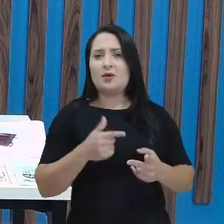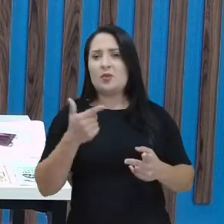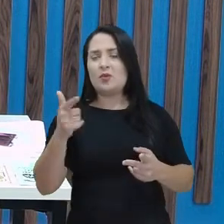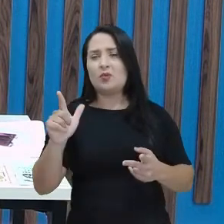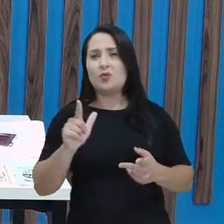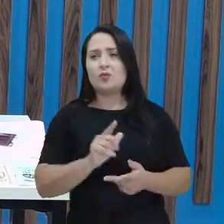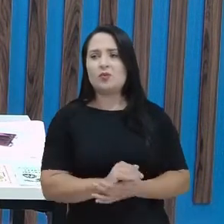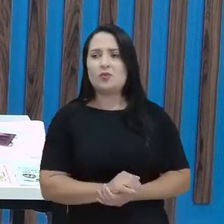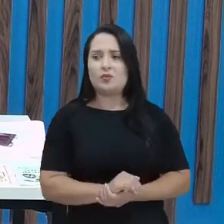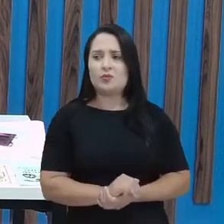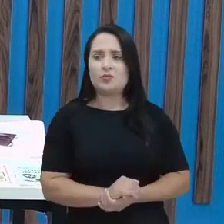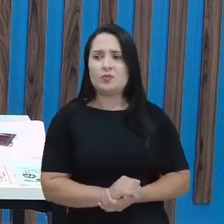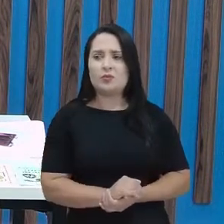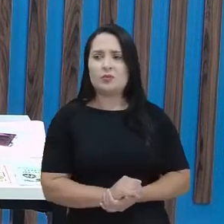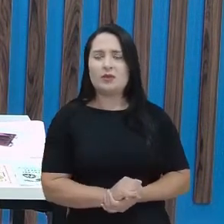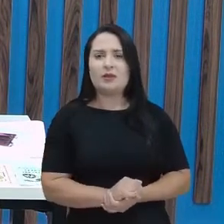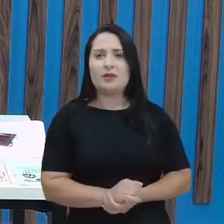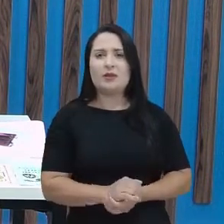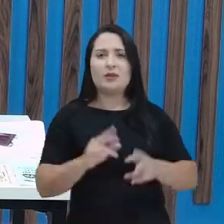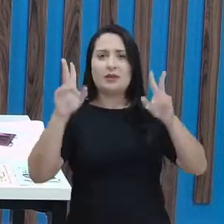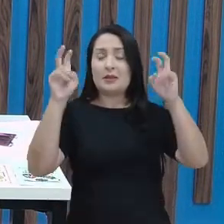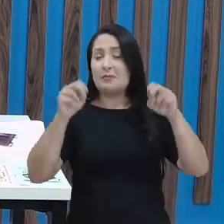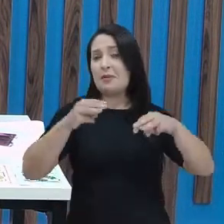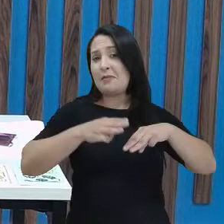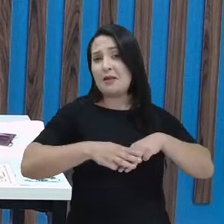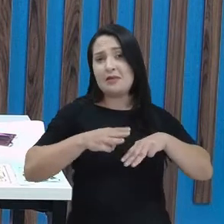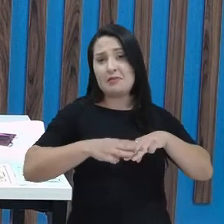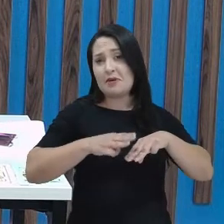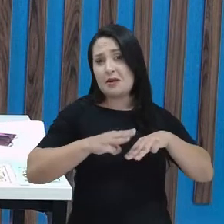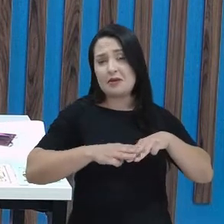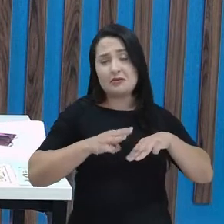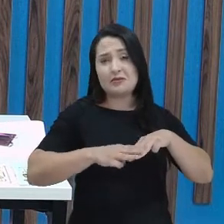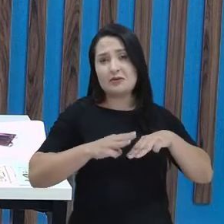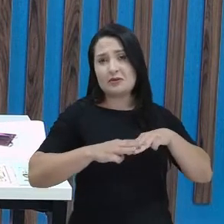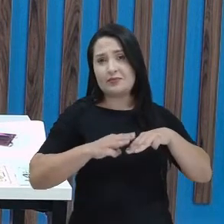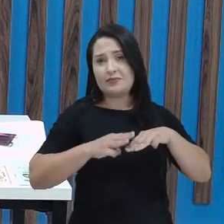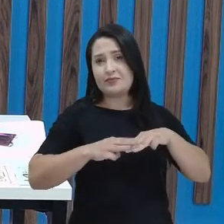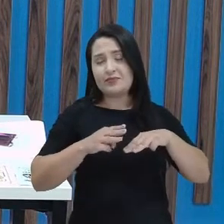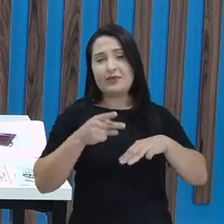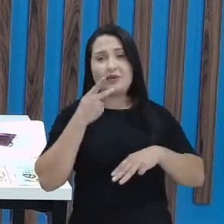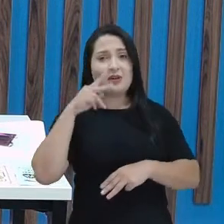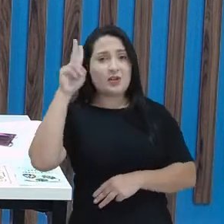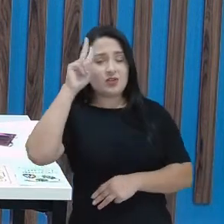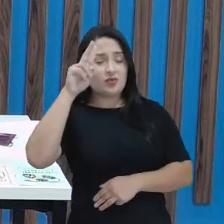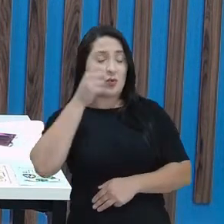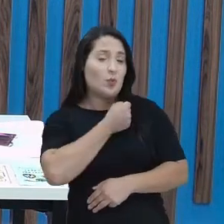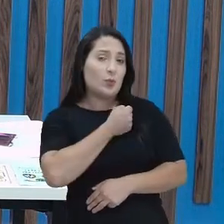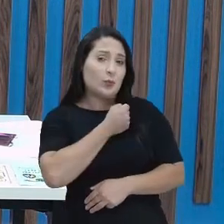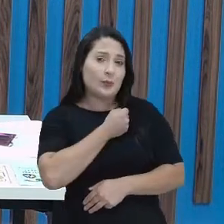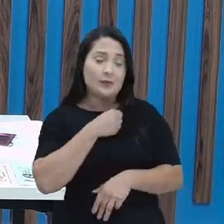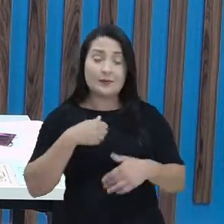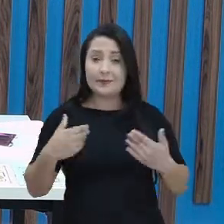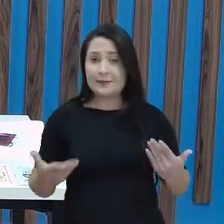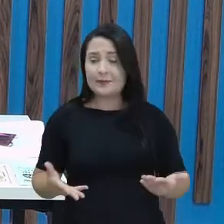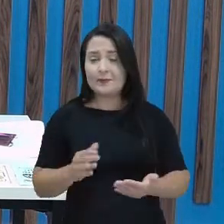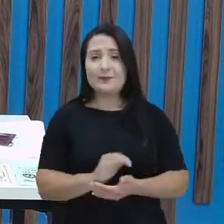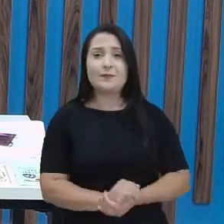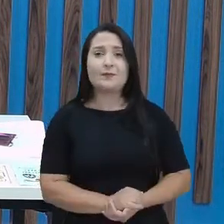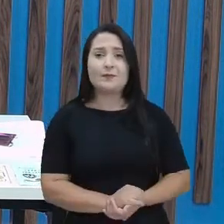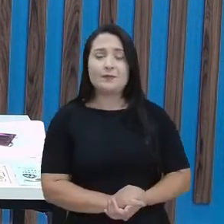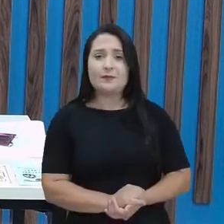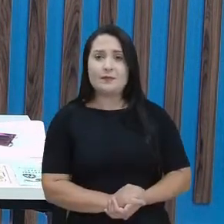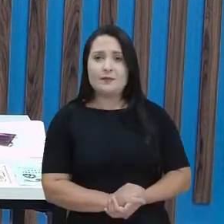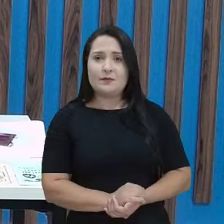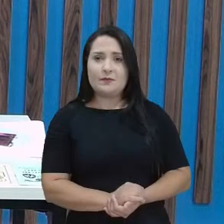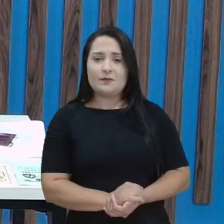cordel que fala sobre matemática. Olha só, contando a história dos números, tá certo?